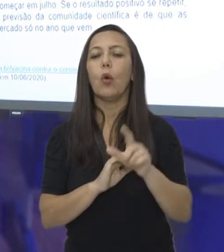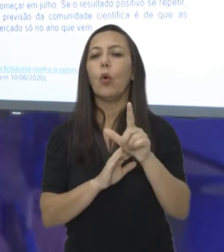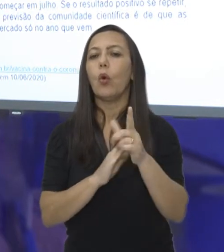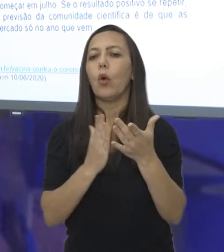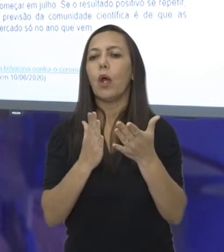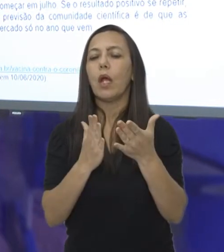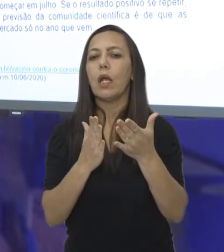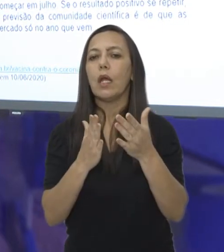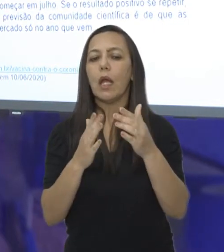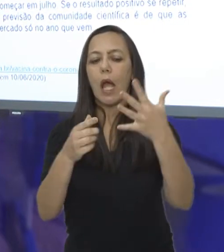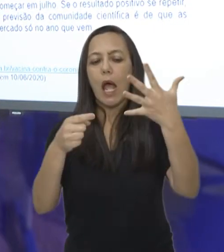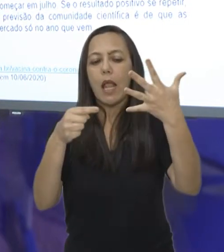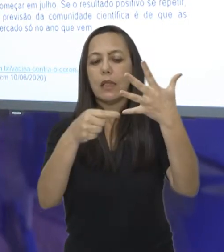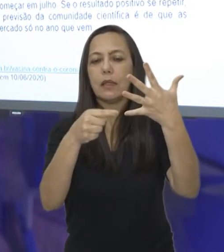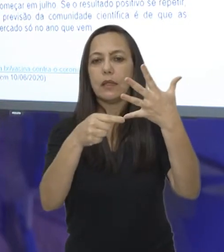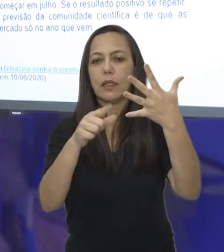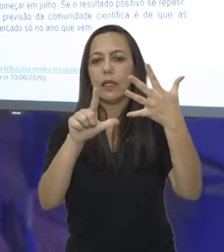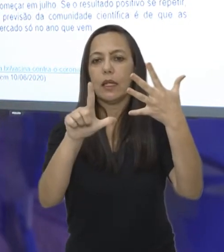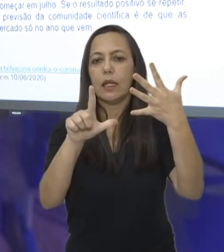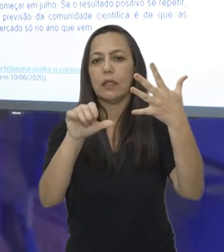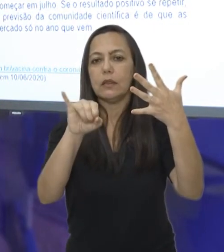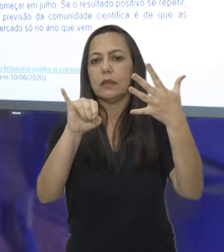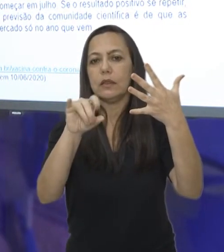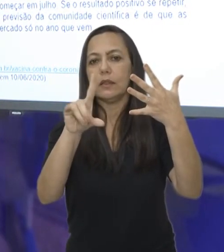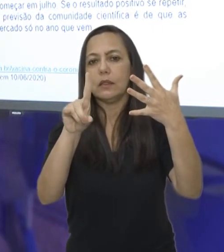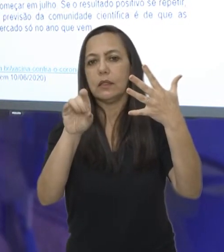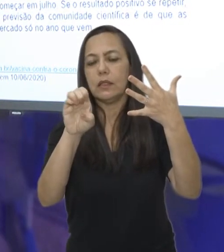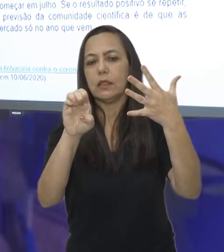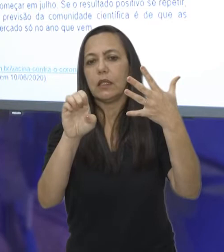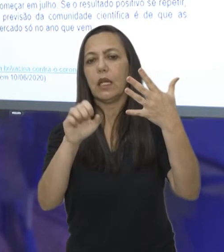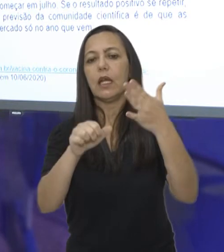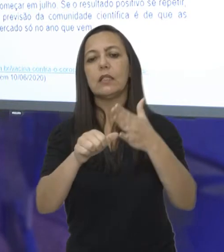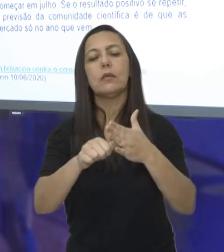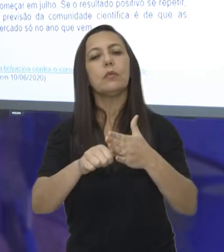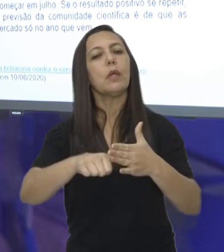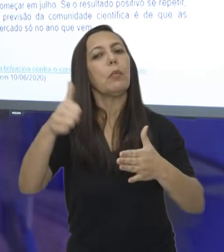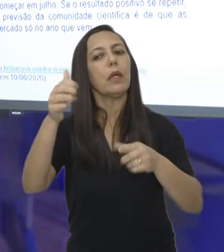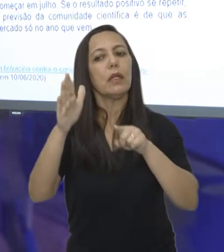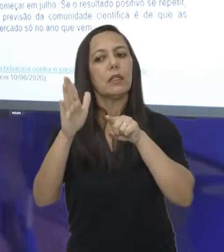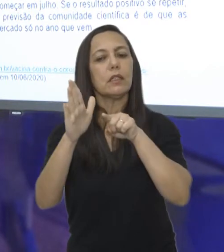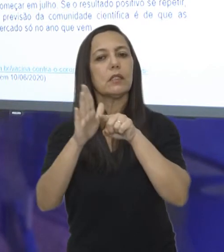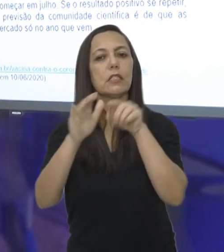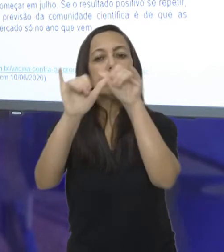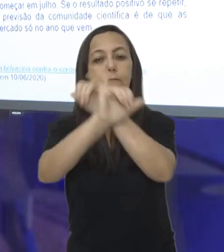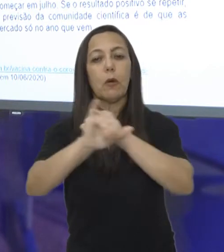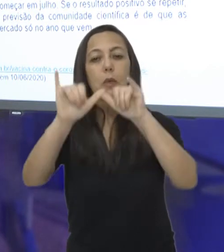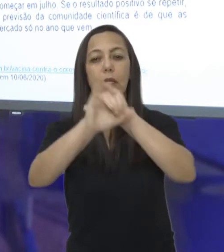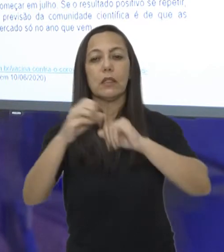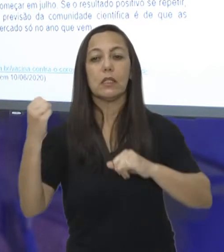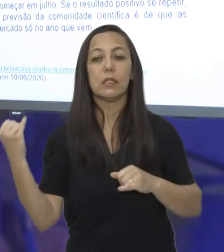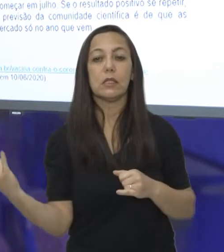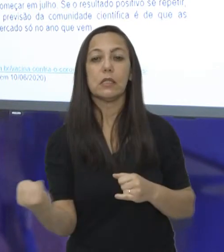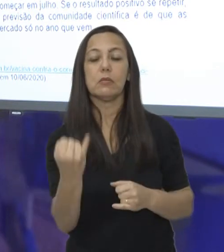aquela parte que eu também disse a vocês, que traz as primeiras informações. As informações mais